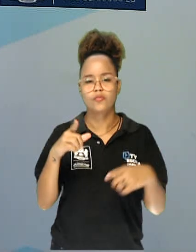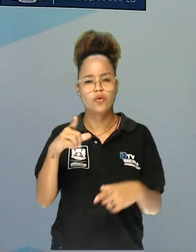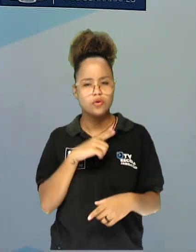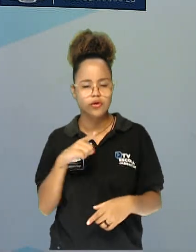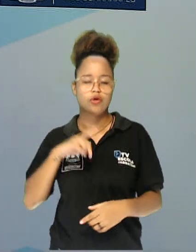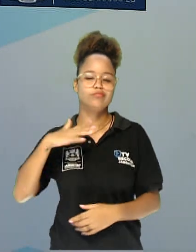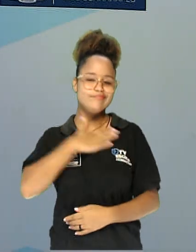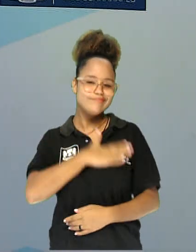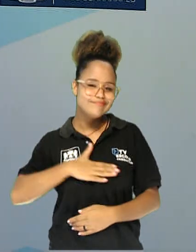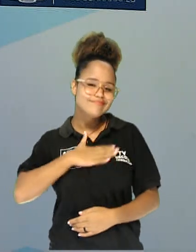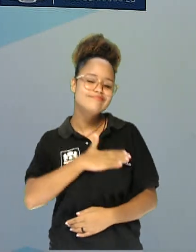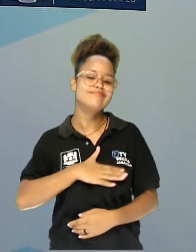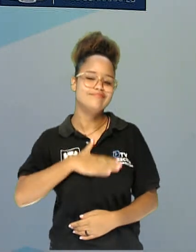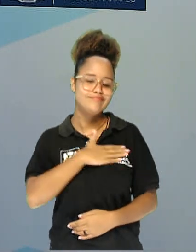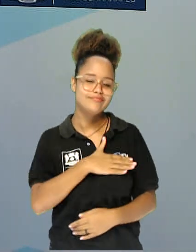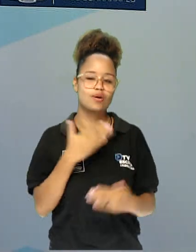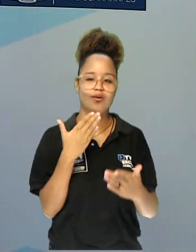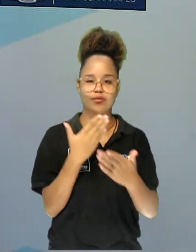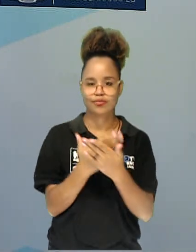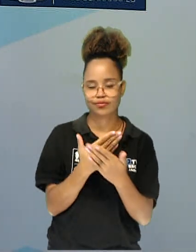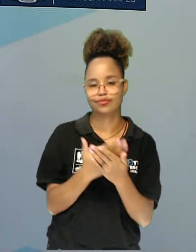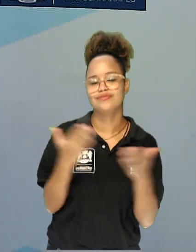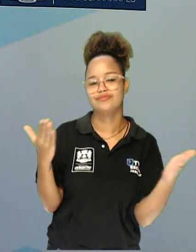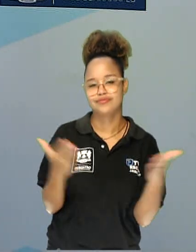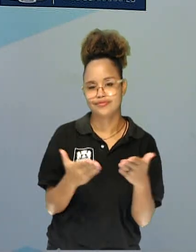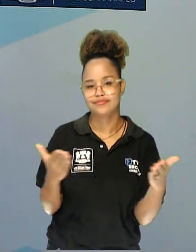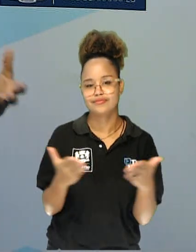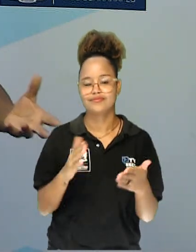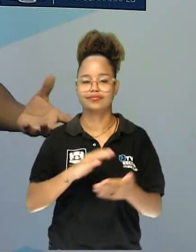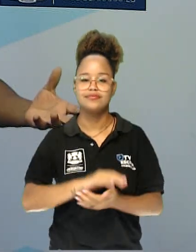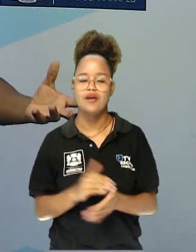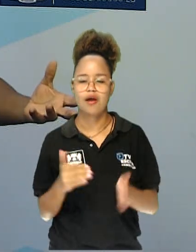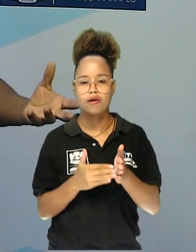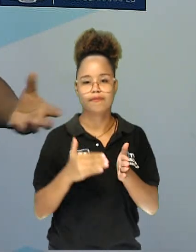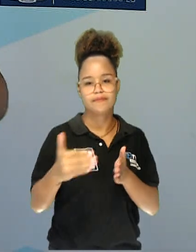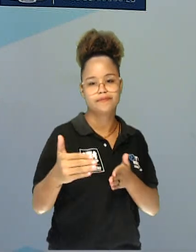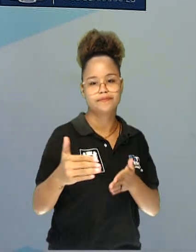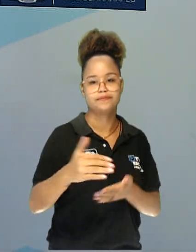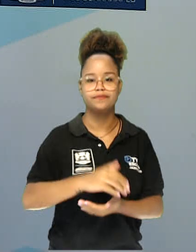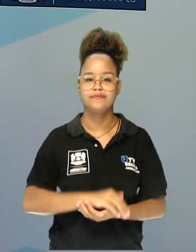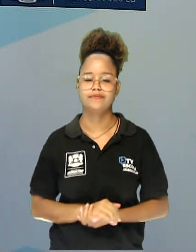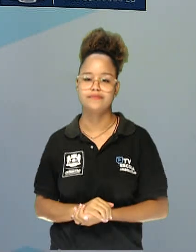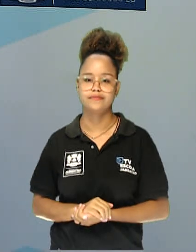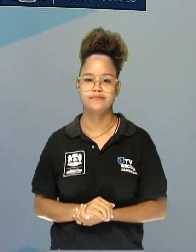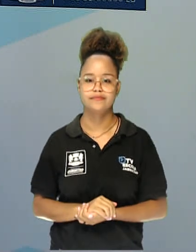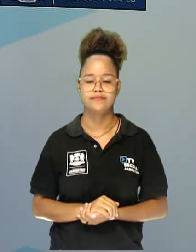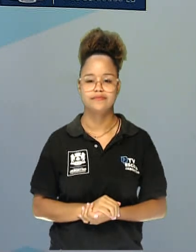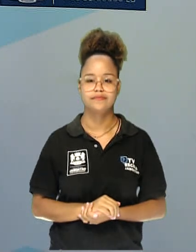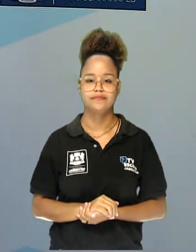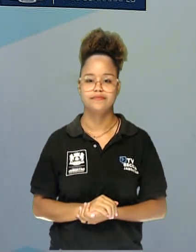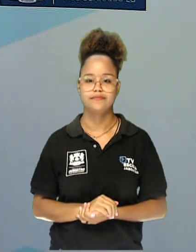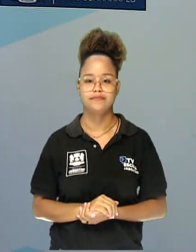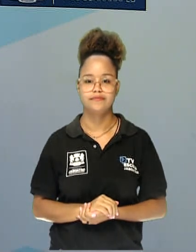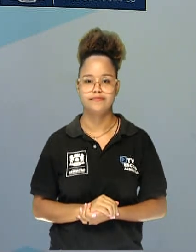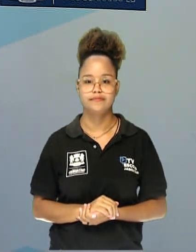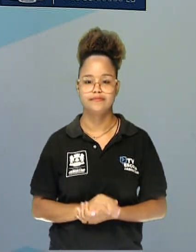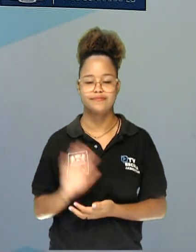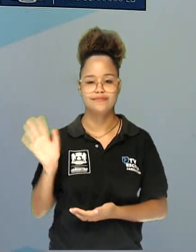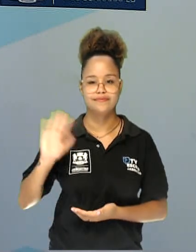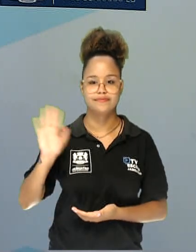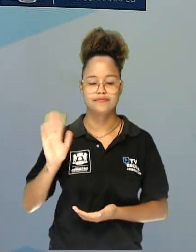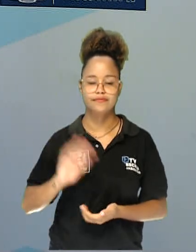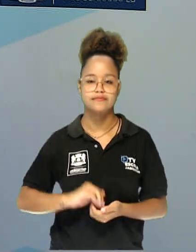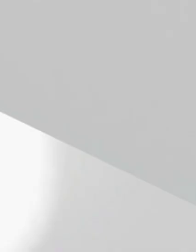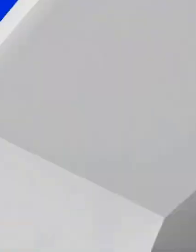gostado da nossa aula de hoje. E até a próxima, se Deus assim permitir. Tchau!